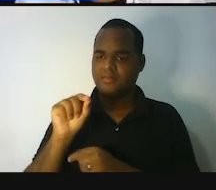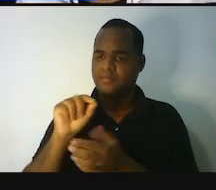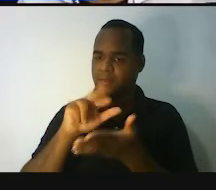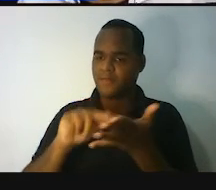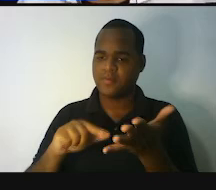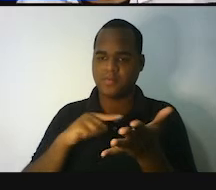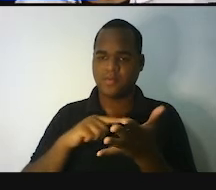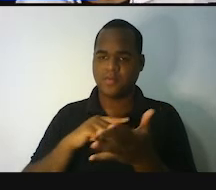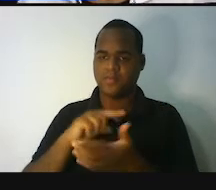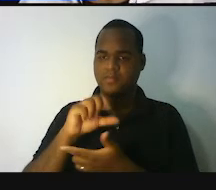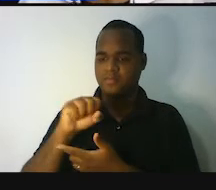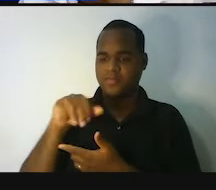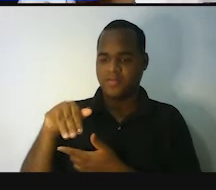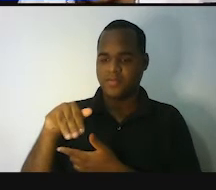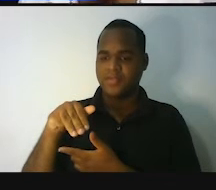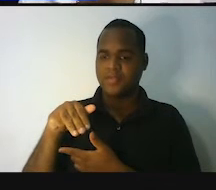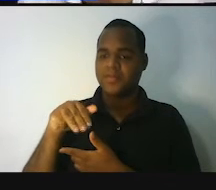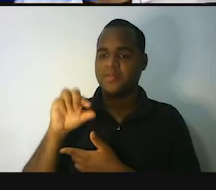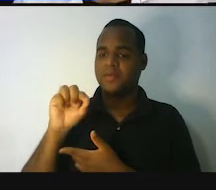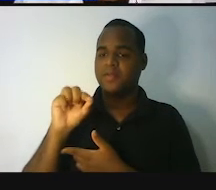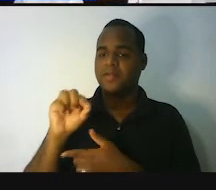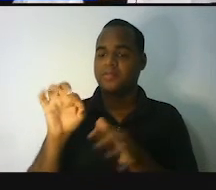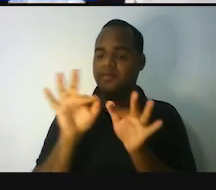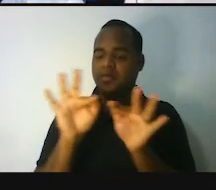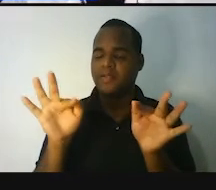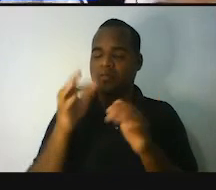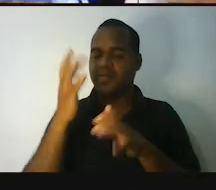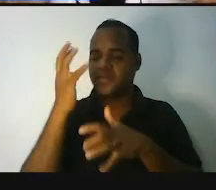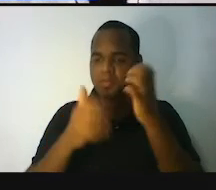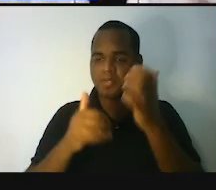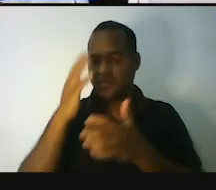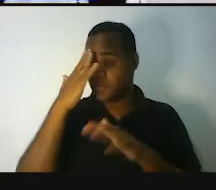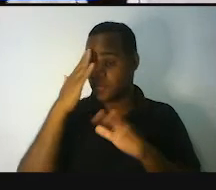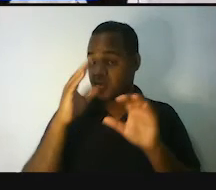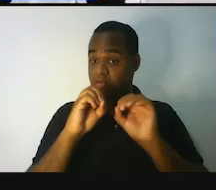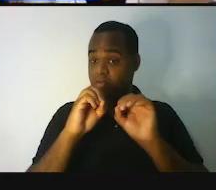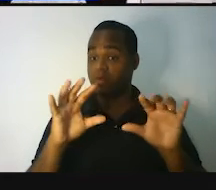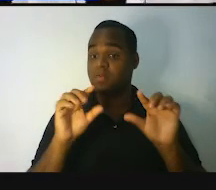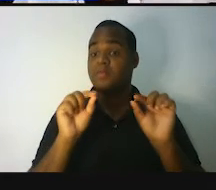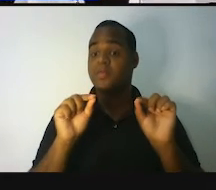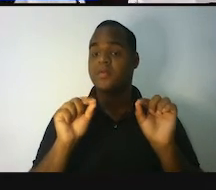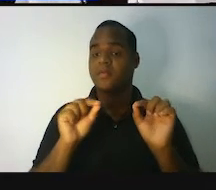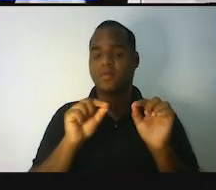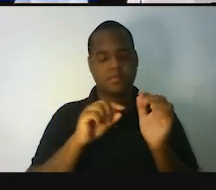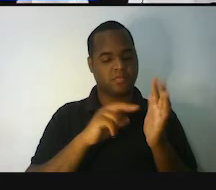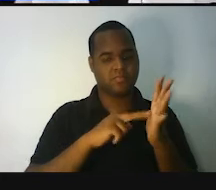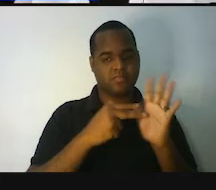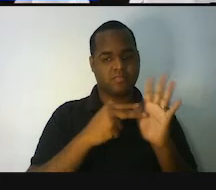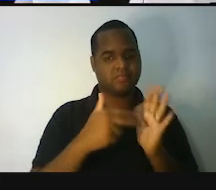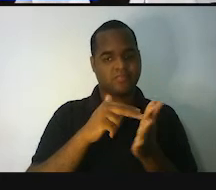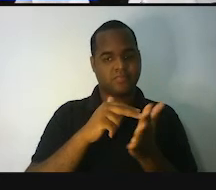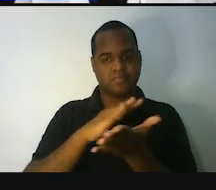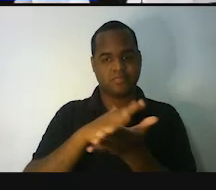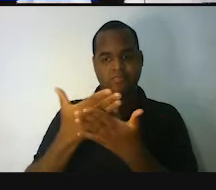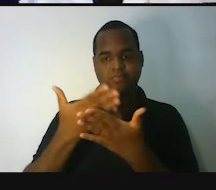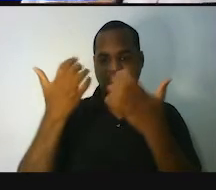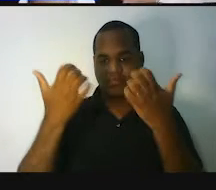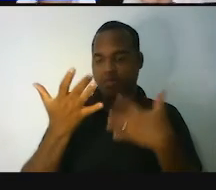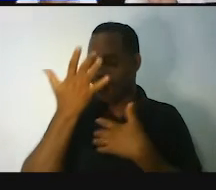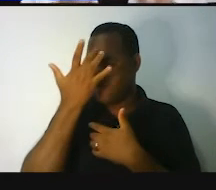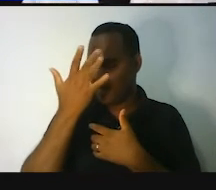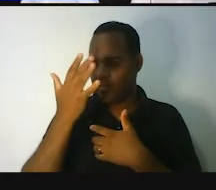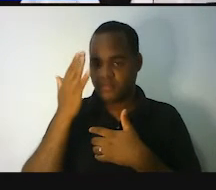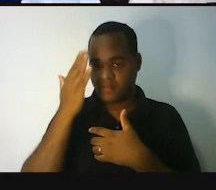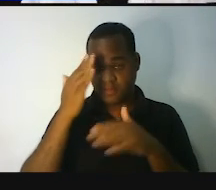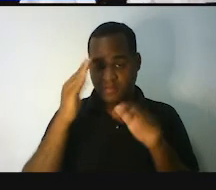Pessoal, da forma mais simples de entender. Eu vou tentar traduzir isso de um jeito mais fácil para que você entenda. Esse